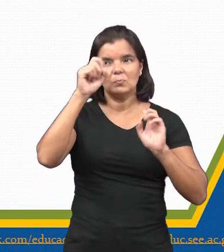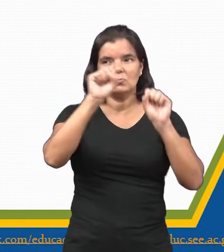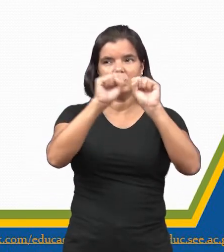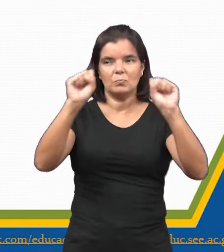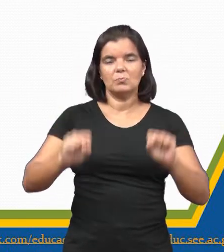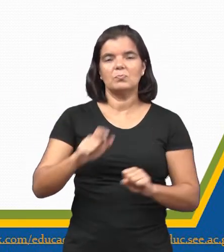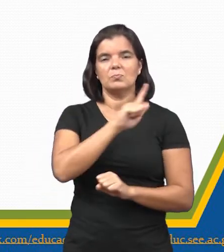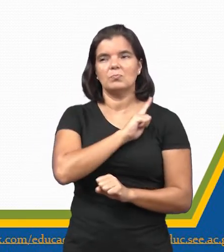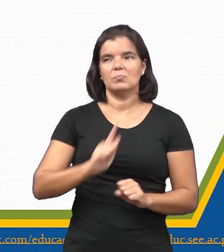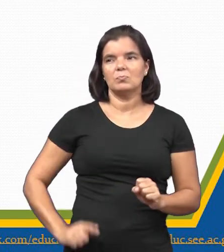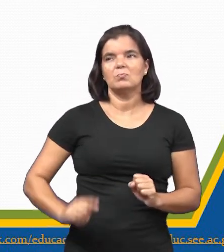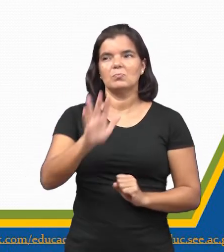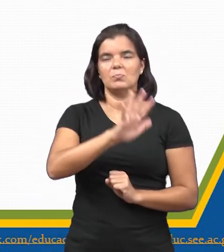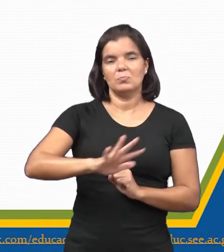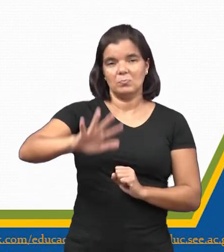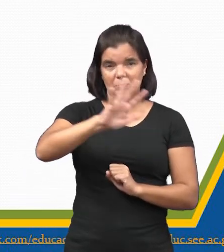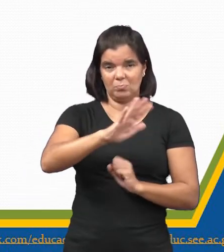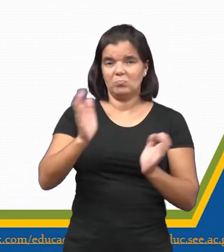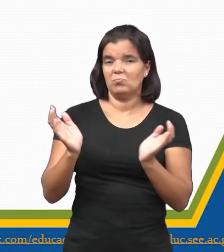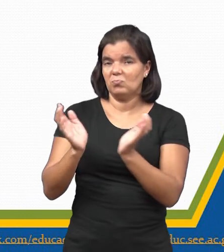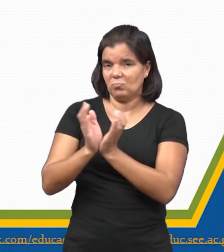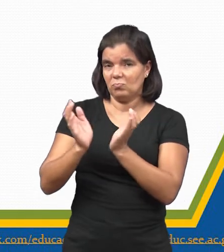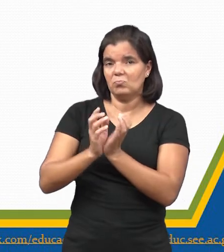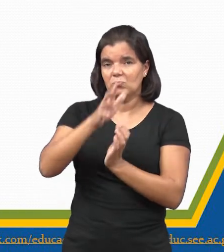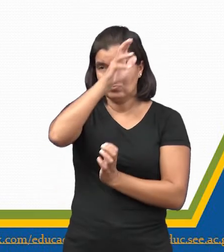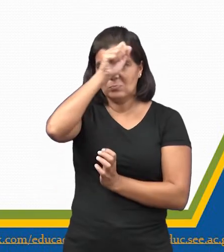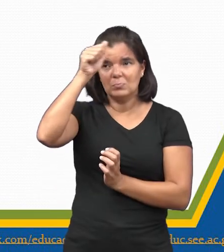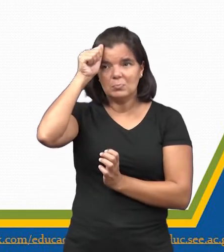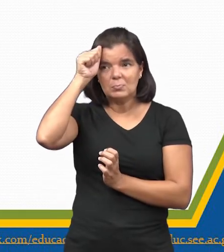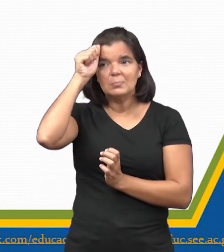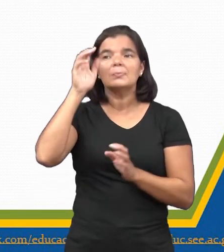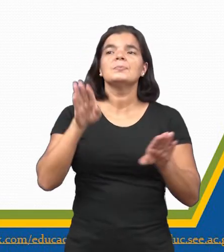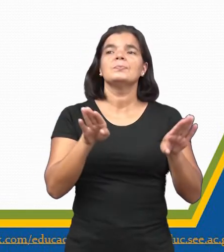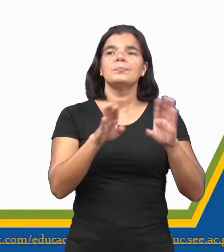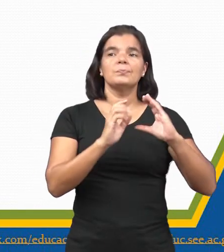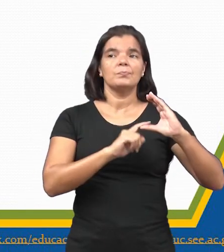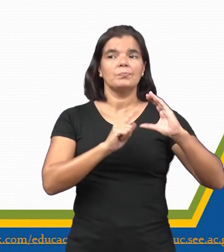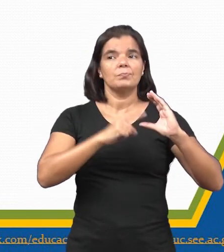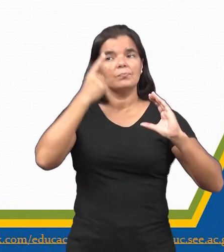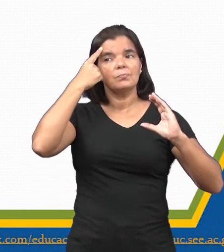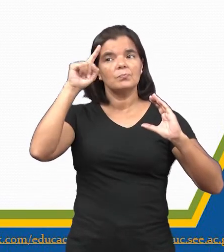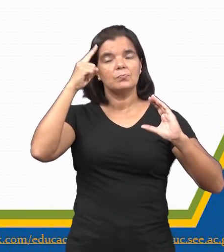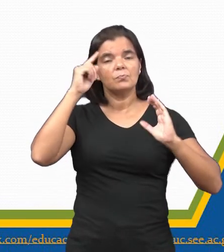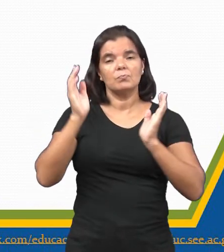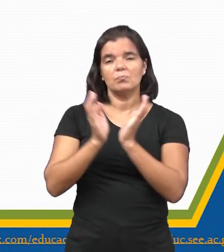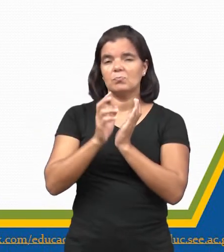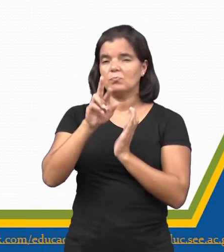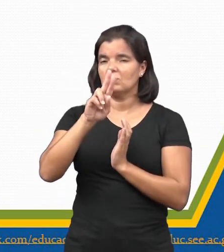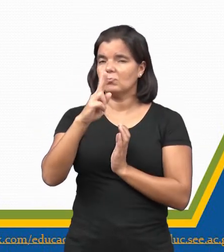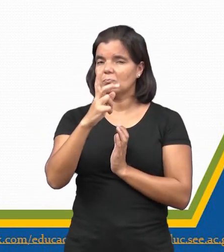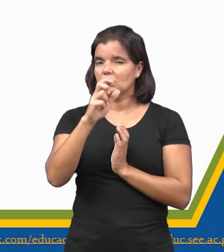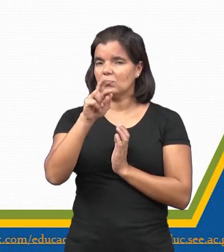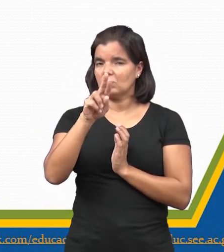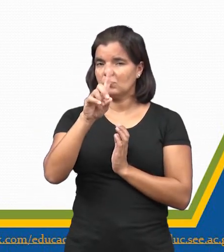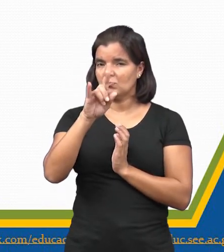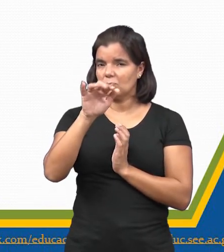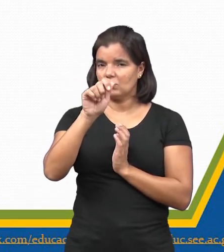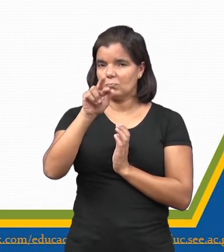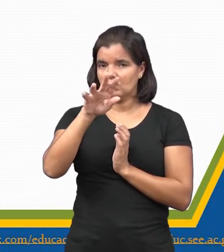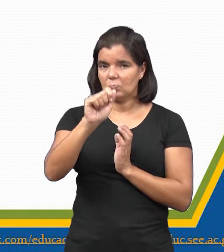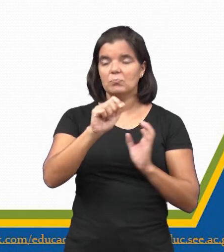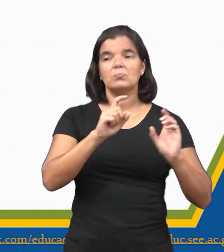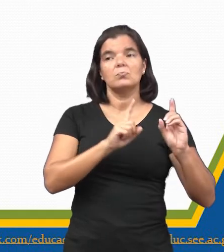criação do sistema de governo geral e das câmaras municipais. Letra C, criação das capitanias hereditárias. E letra D,